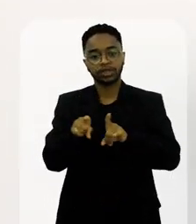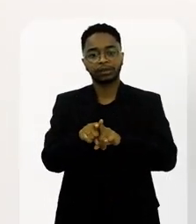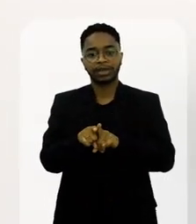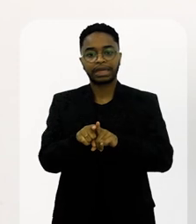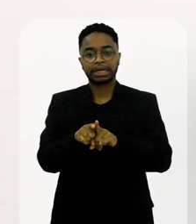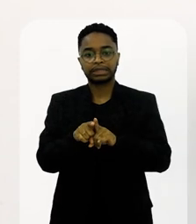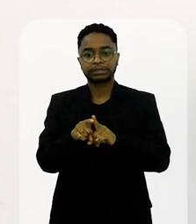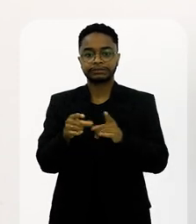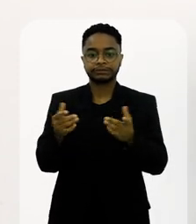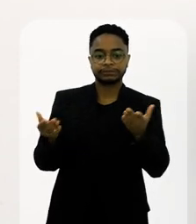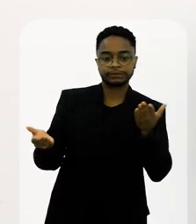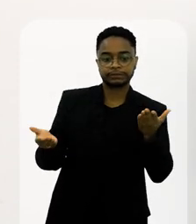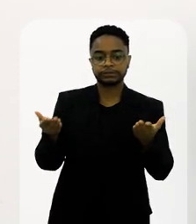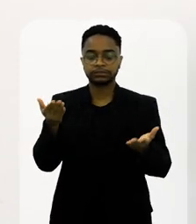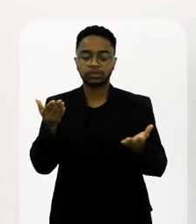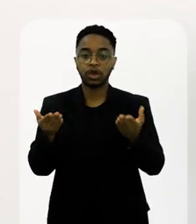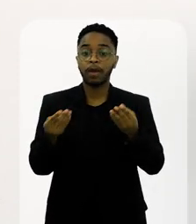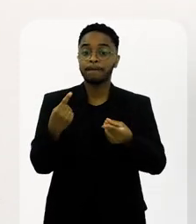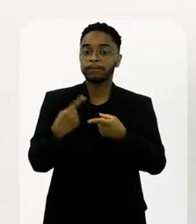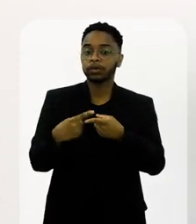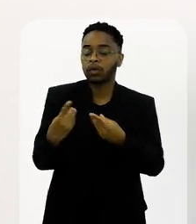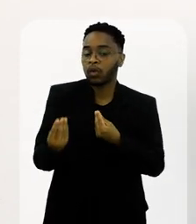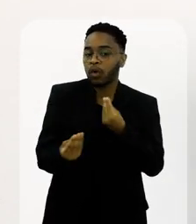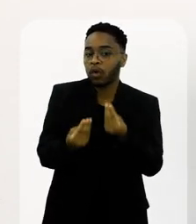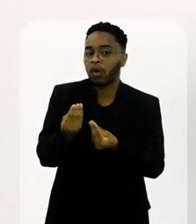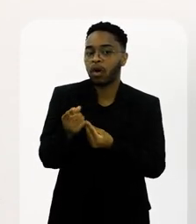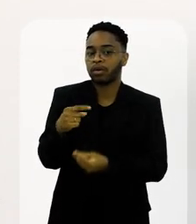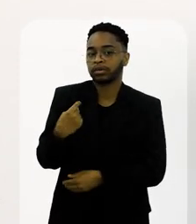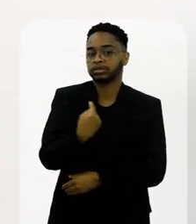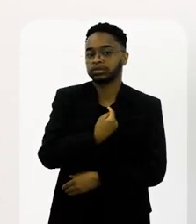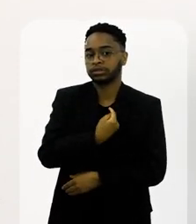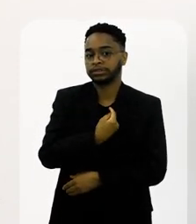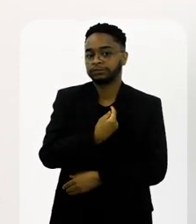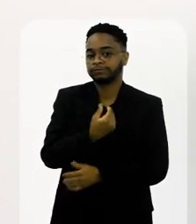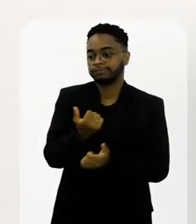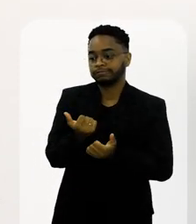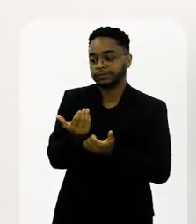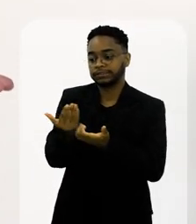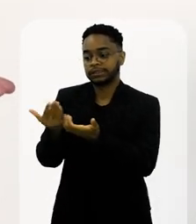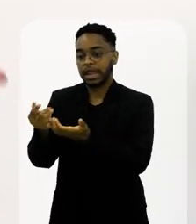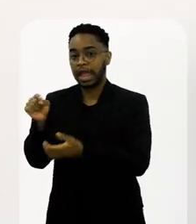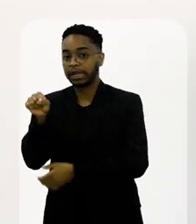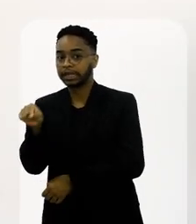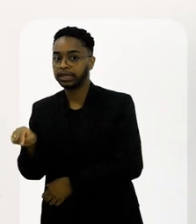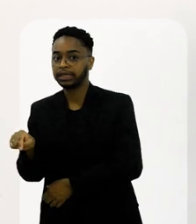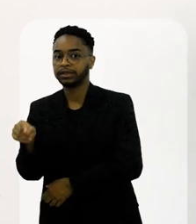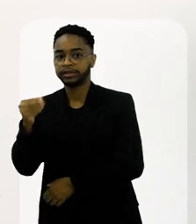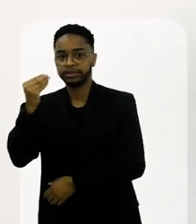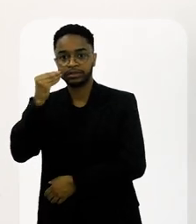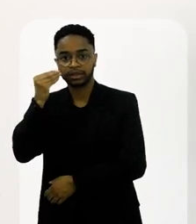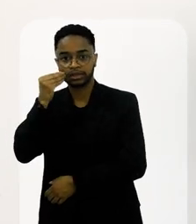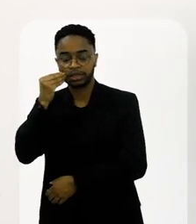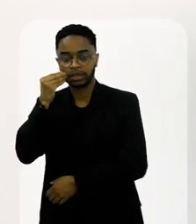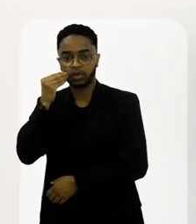um dilema, que é o quanto a gente cede de um lado para fazer com que esse nosso